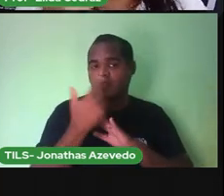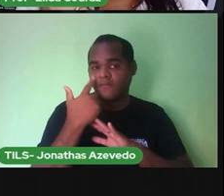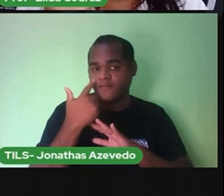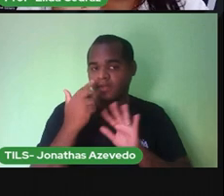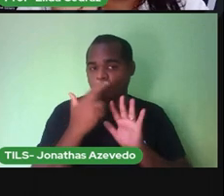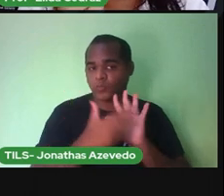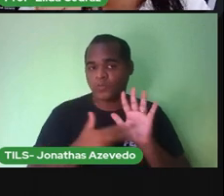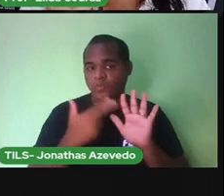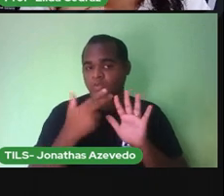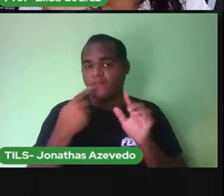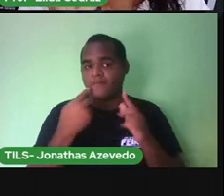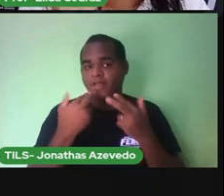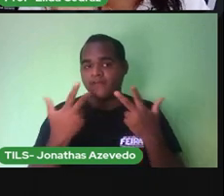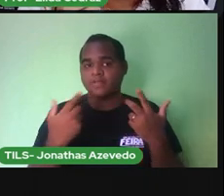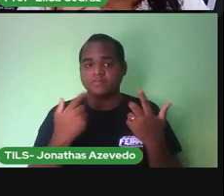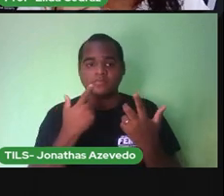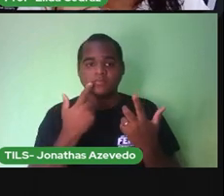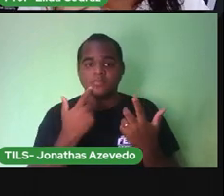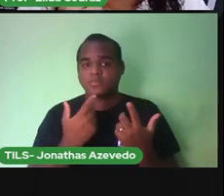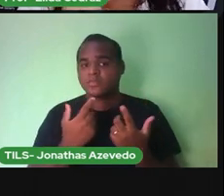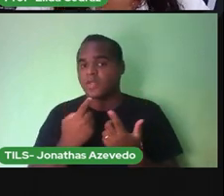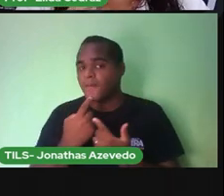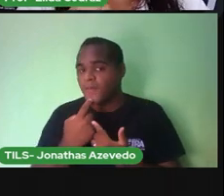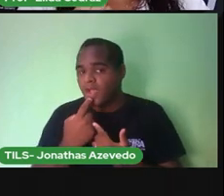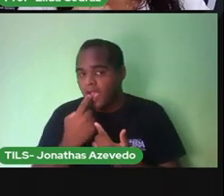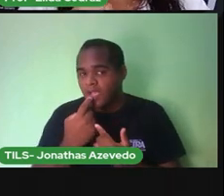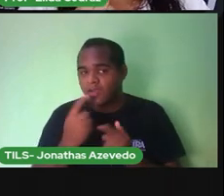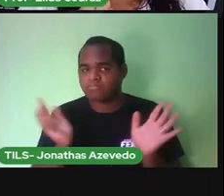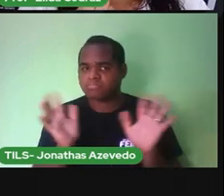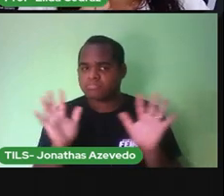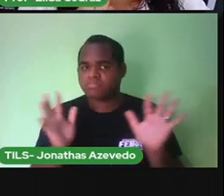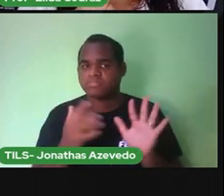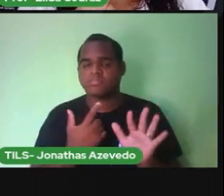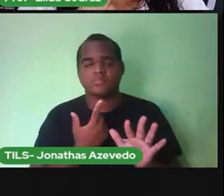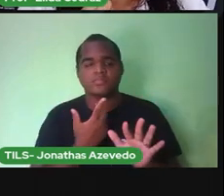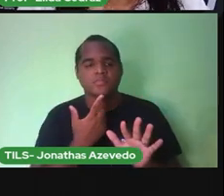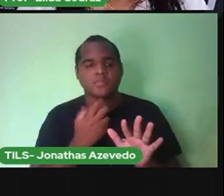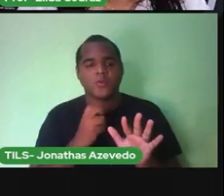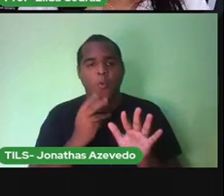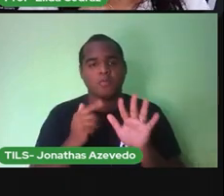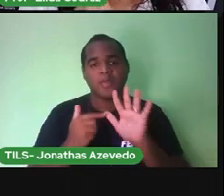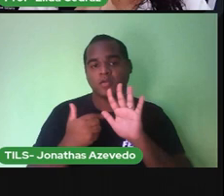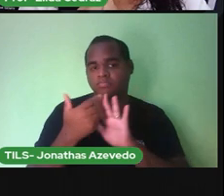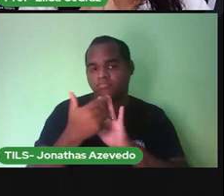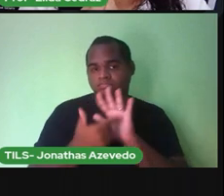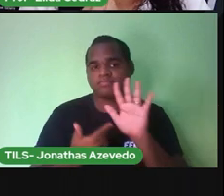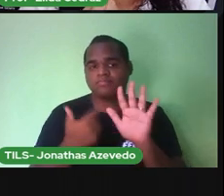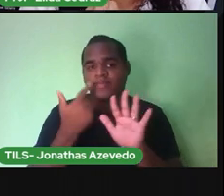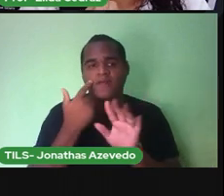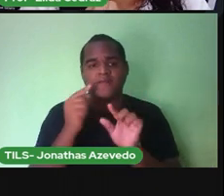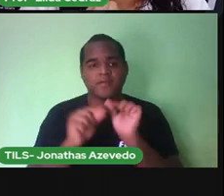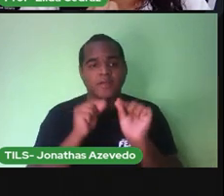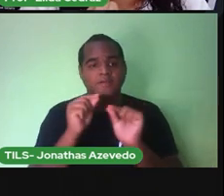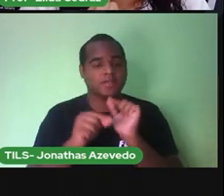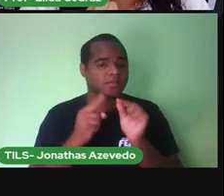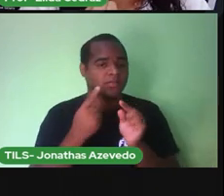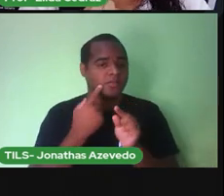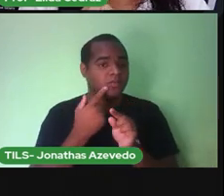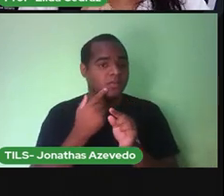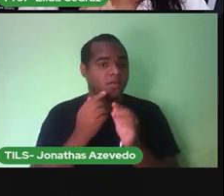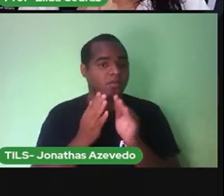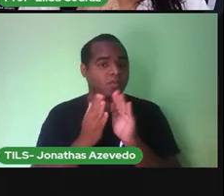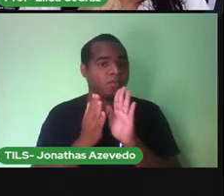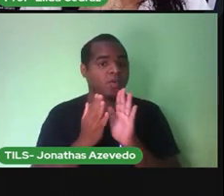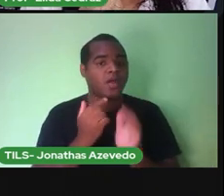O dedo na boca não, porque às vezes o dedo pode estar sujo, tá bom? Na ponta do queixo, aqui, ó. Todas as vezes quem abrir a boca